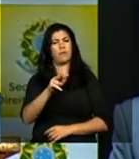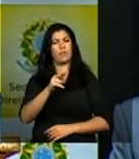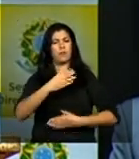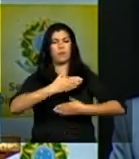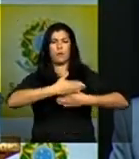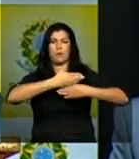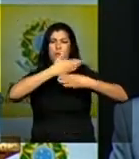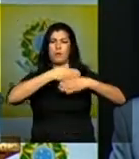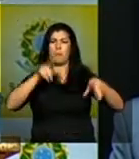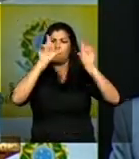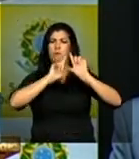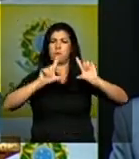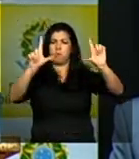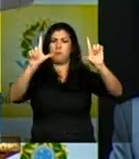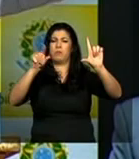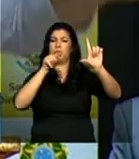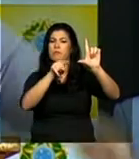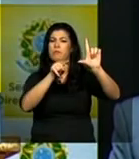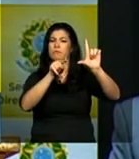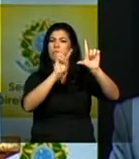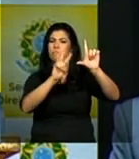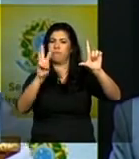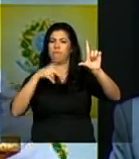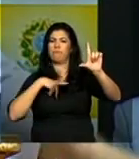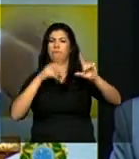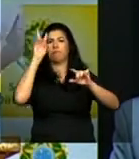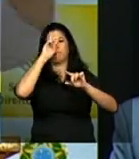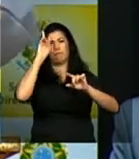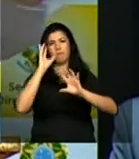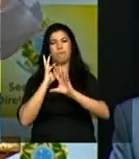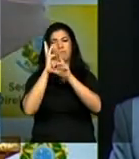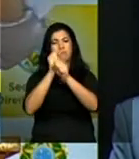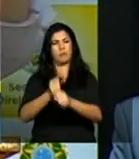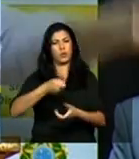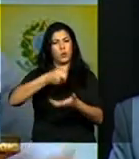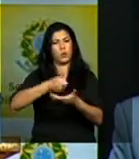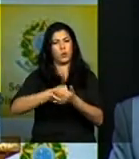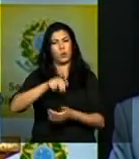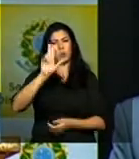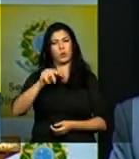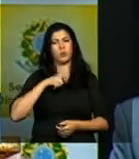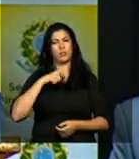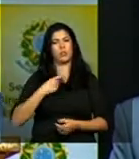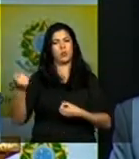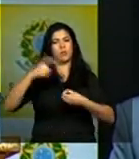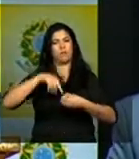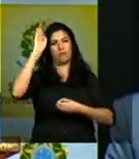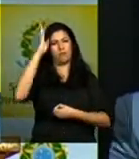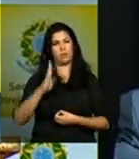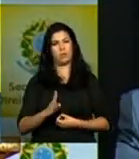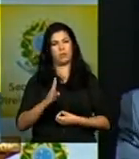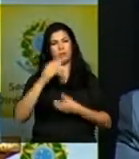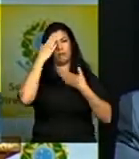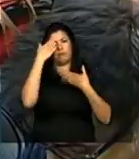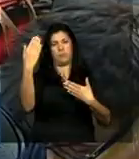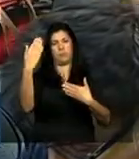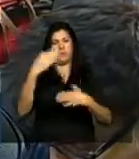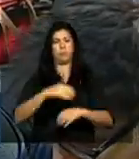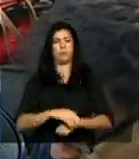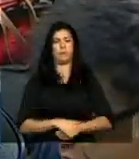mural da memória da ditadura pra gente nunca mais tê-la no nosso país obrigado